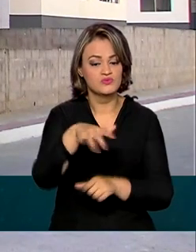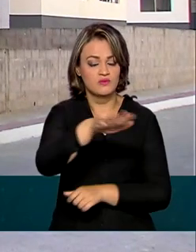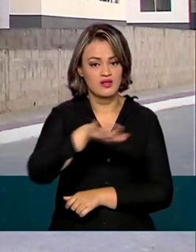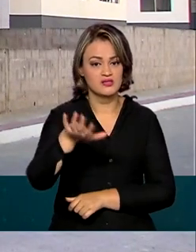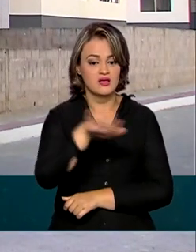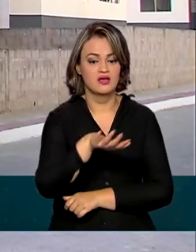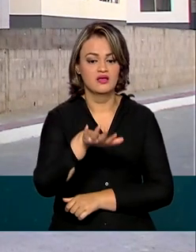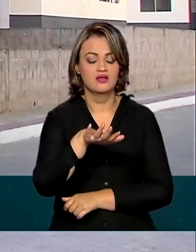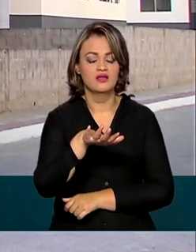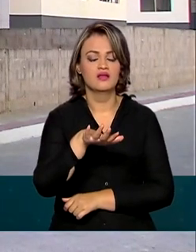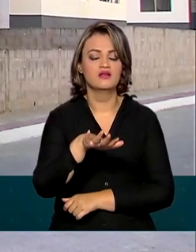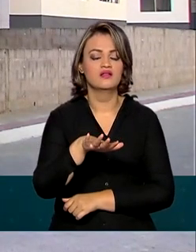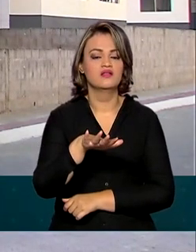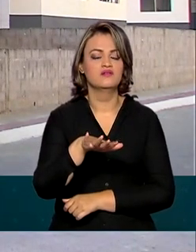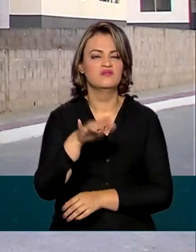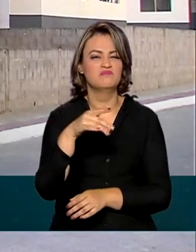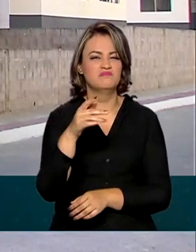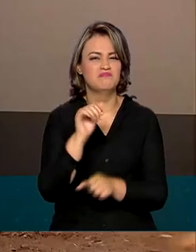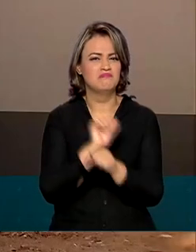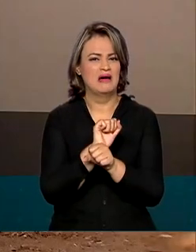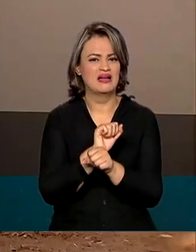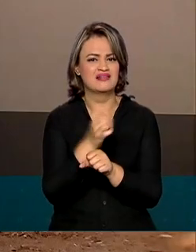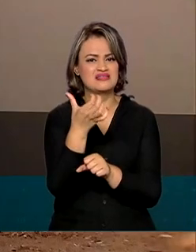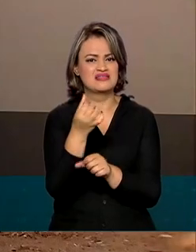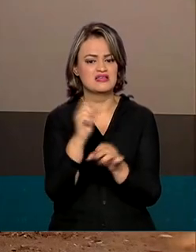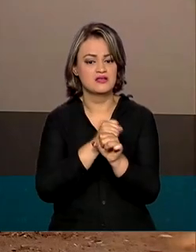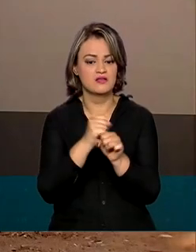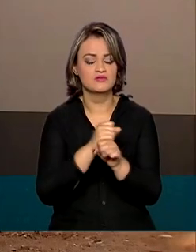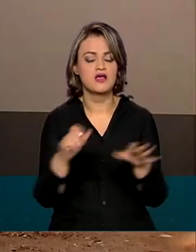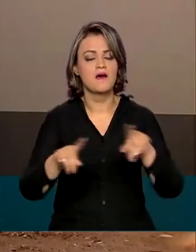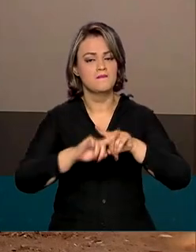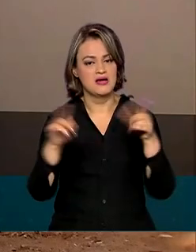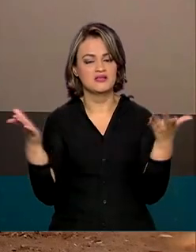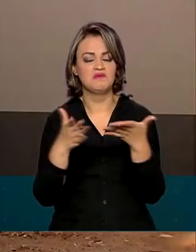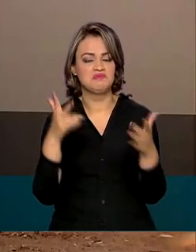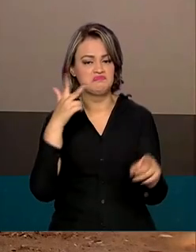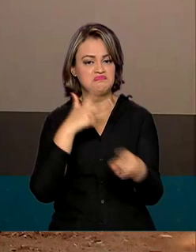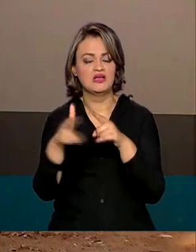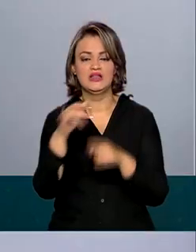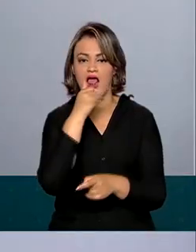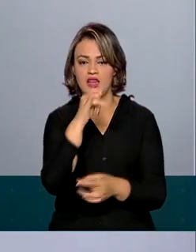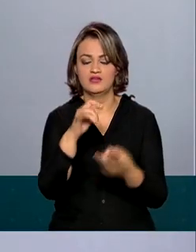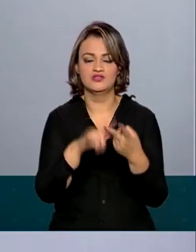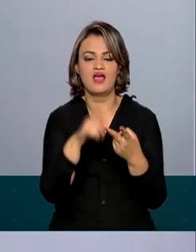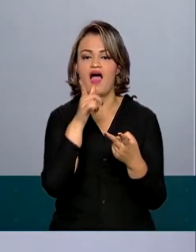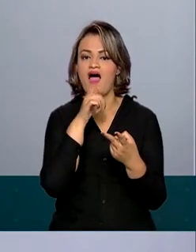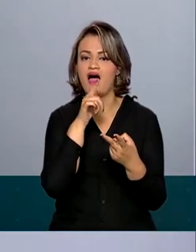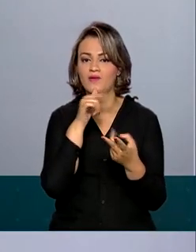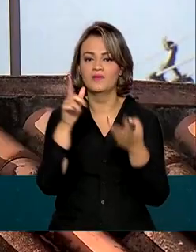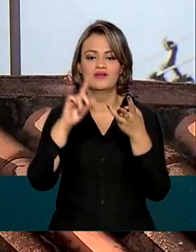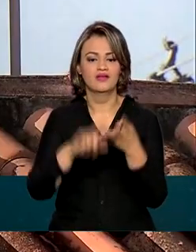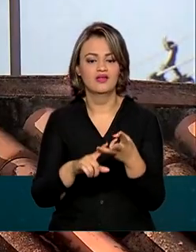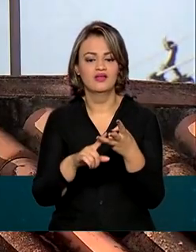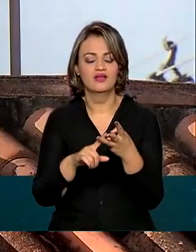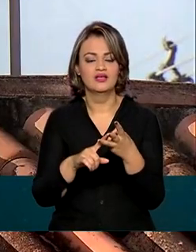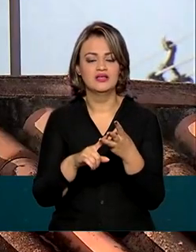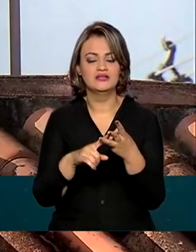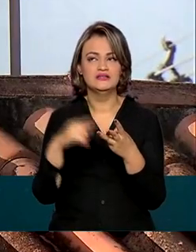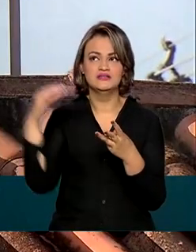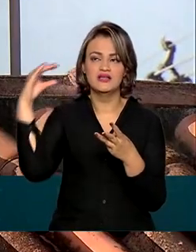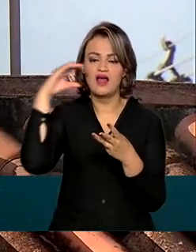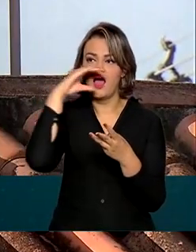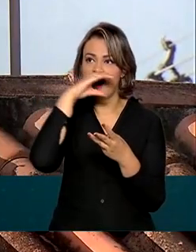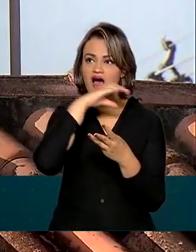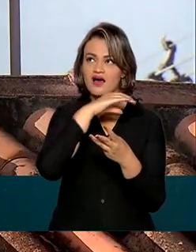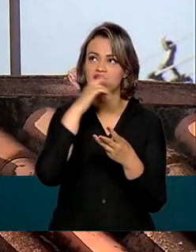habitacional ficaram paradas por seis anos, mas agora foram entregues com energia elétrica, água encanada e sistema de